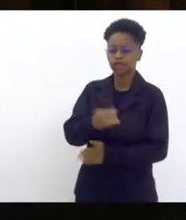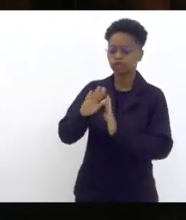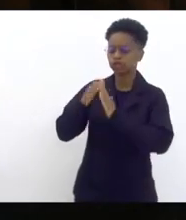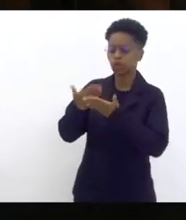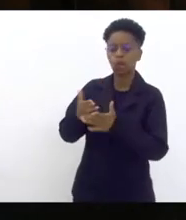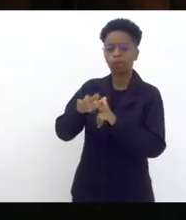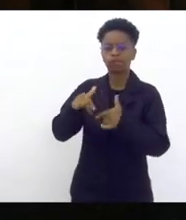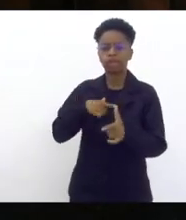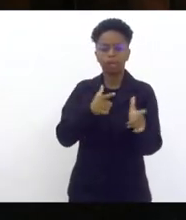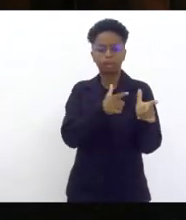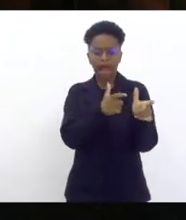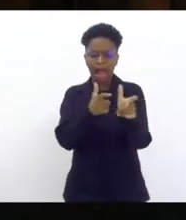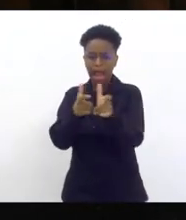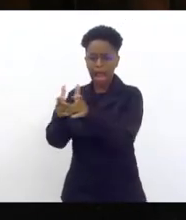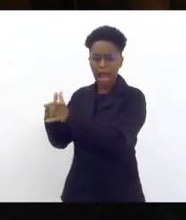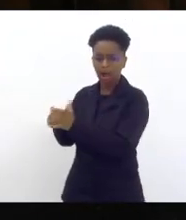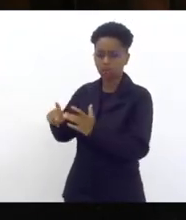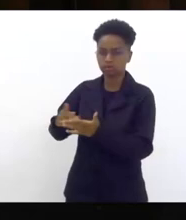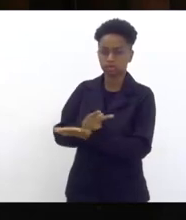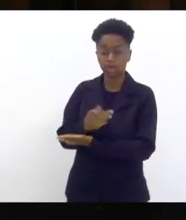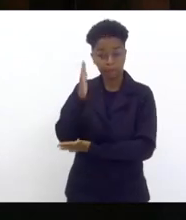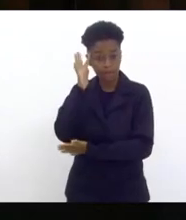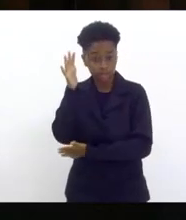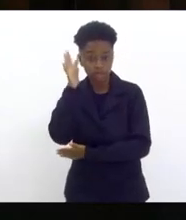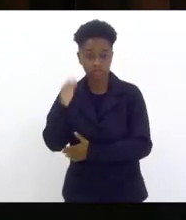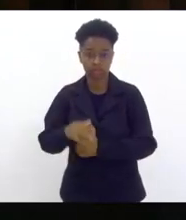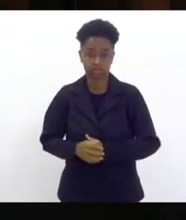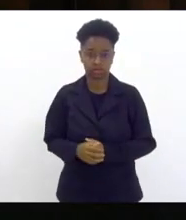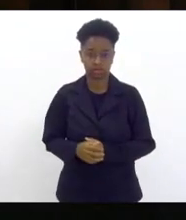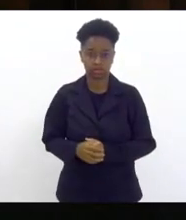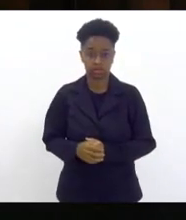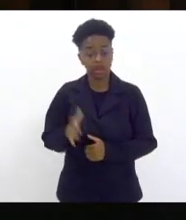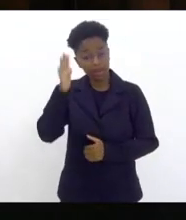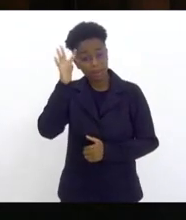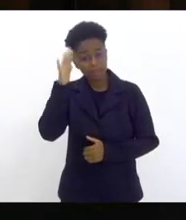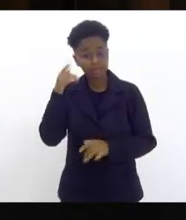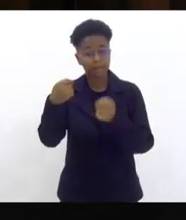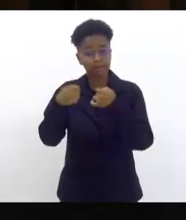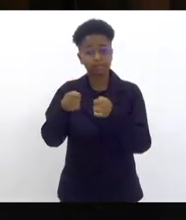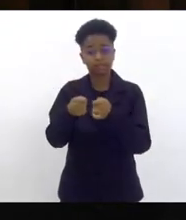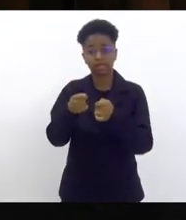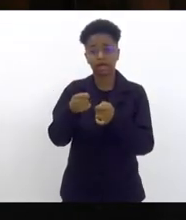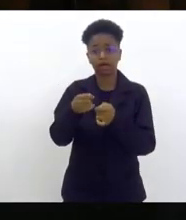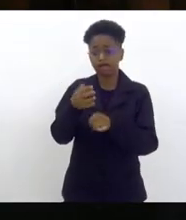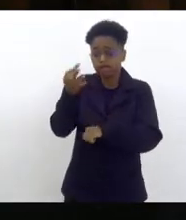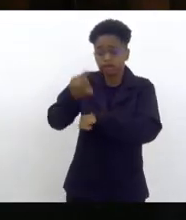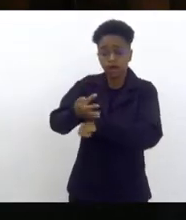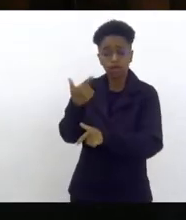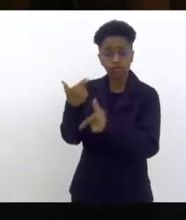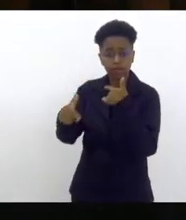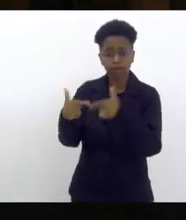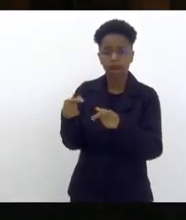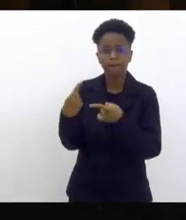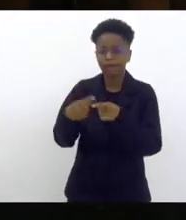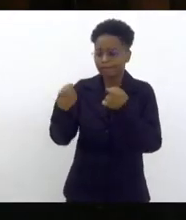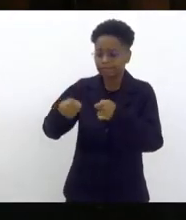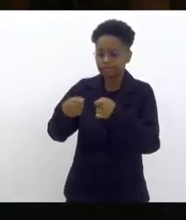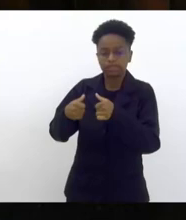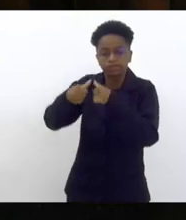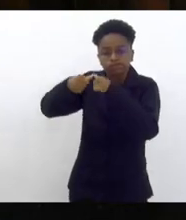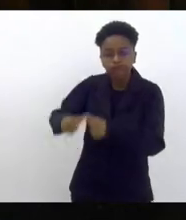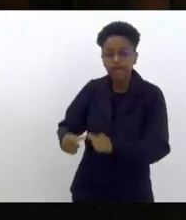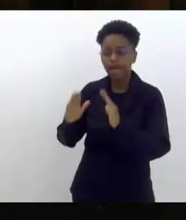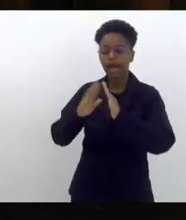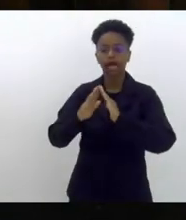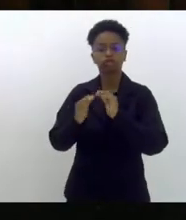tiroteio. Imagine você ter que abrir mão de ir para o trabalho porque tem que ficar com a sua criança